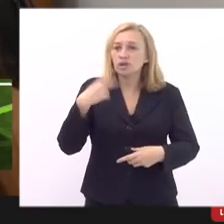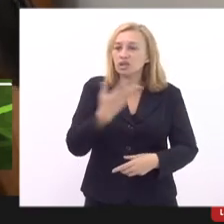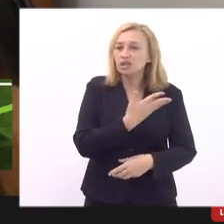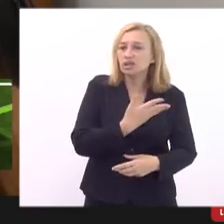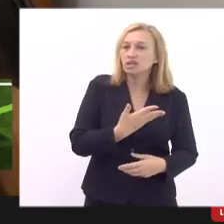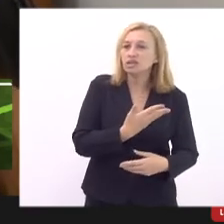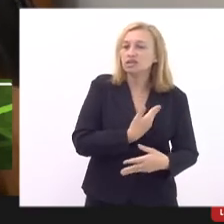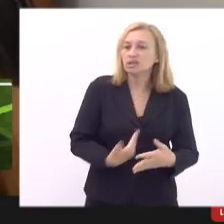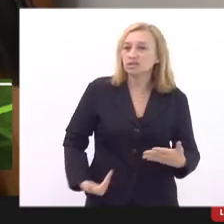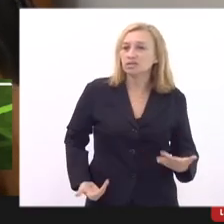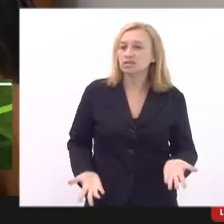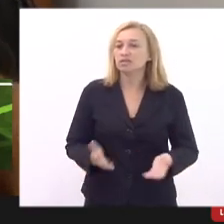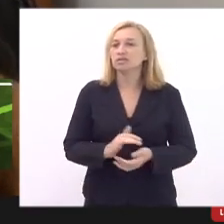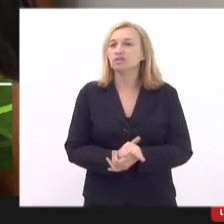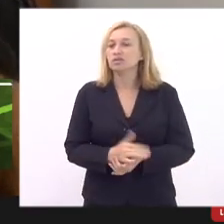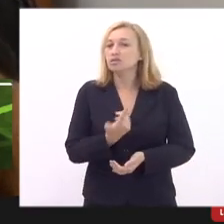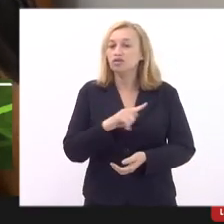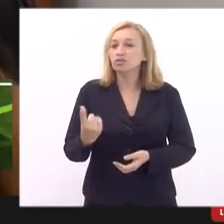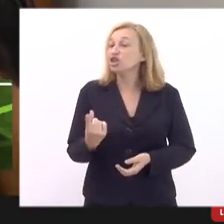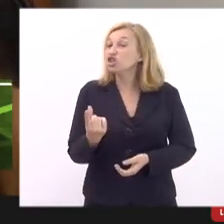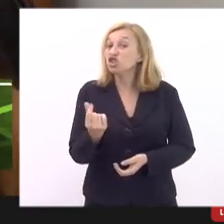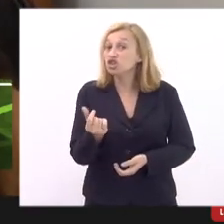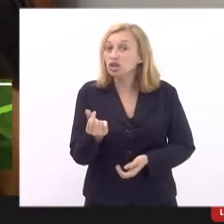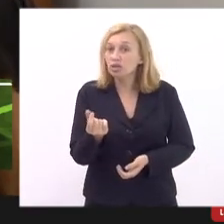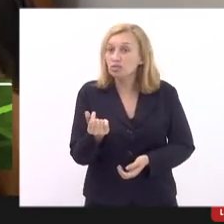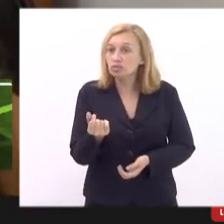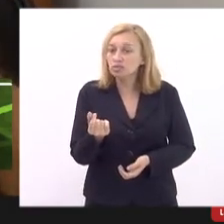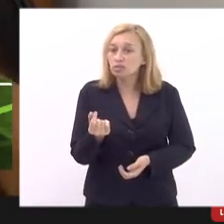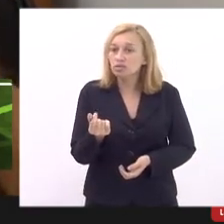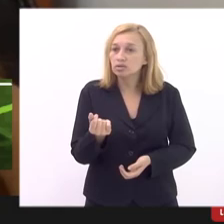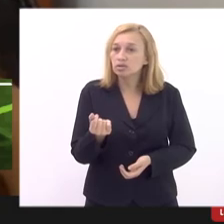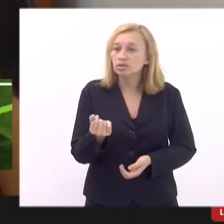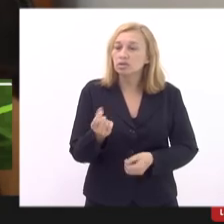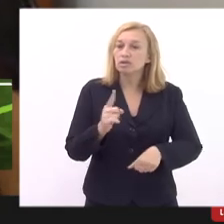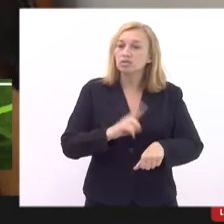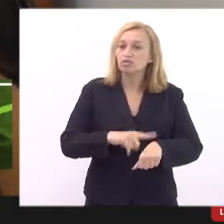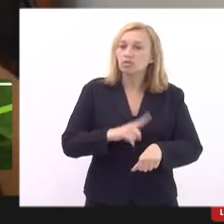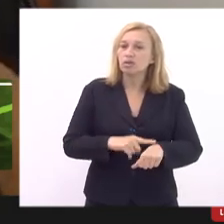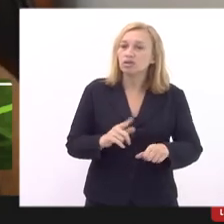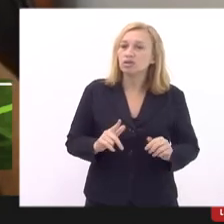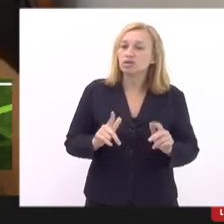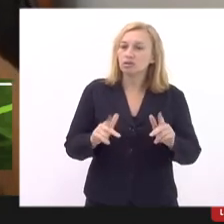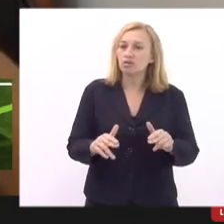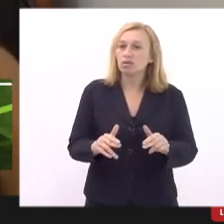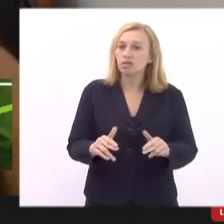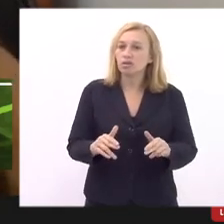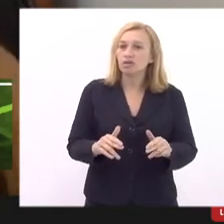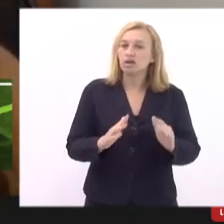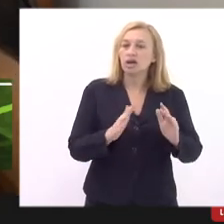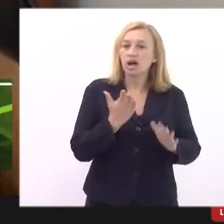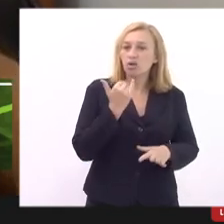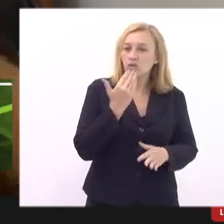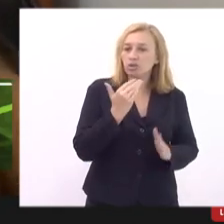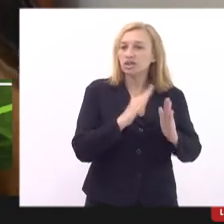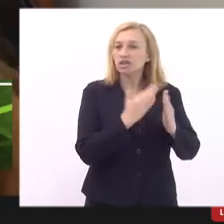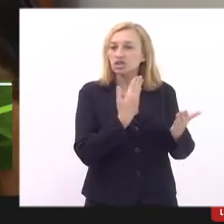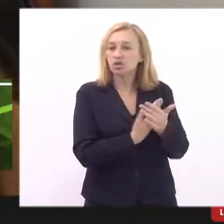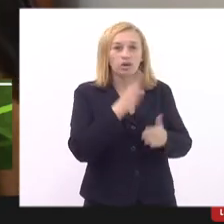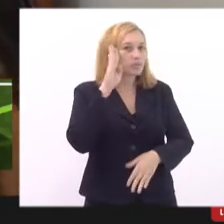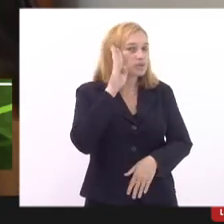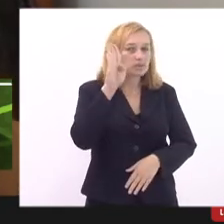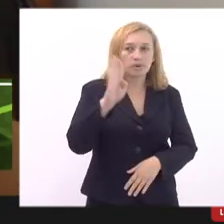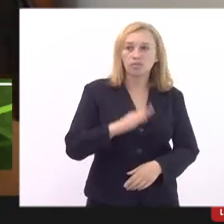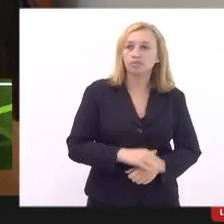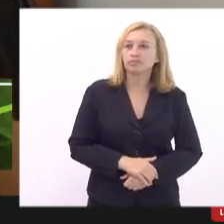as pessoas realmente não tem dinheiro para se alimentar não tem recursos e no momento como esse a alimentação na escola se torna mais do que fundamental